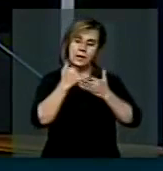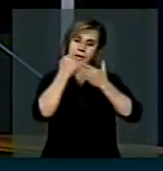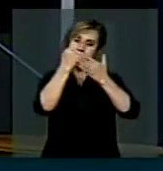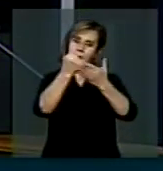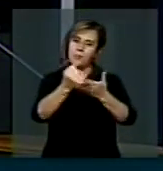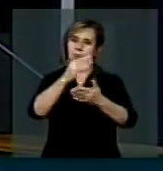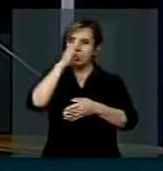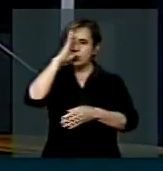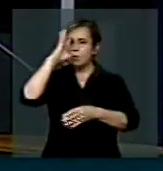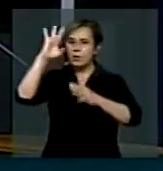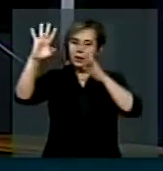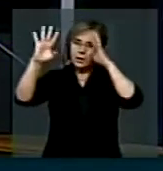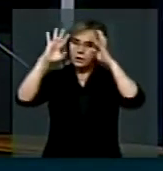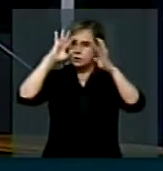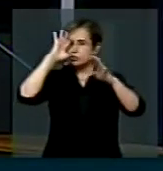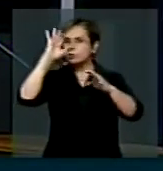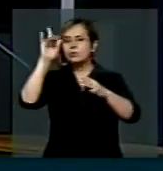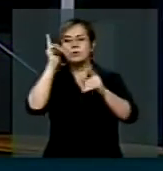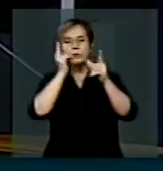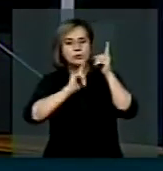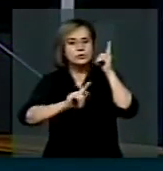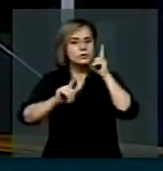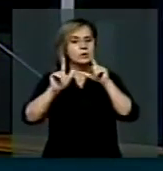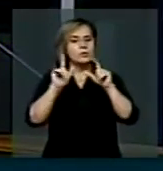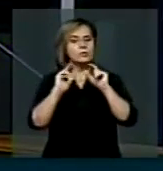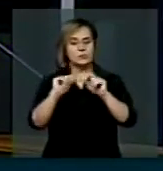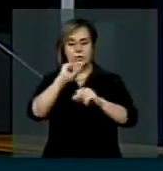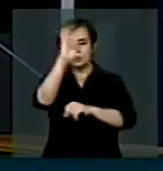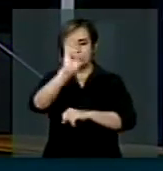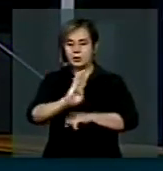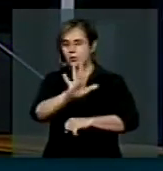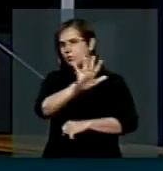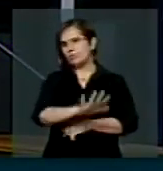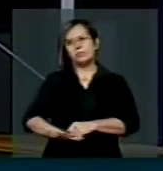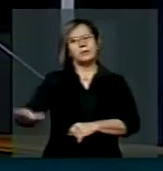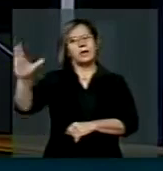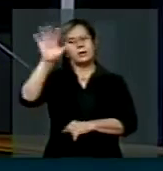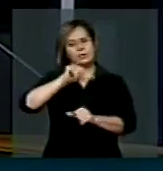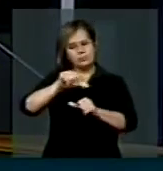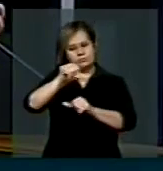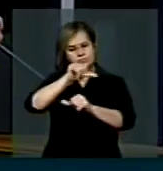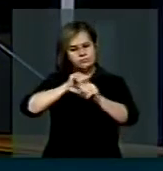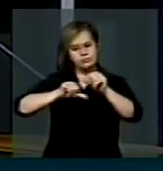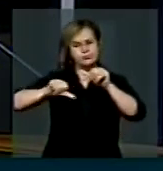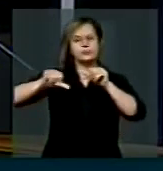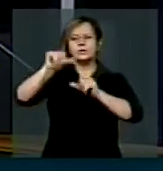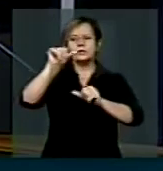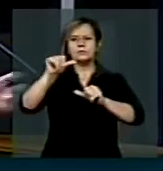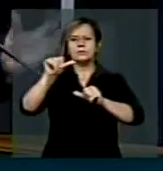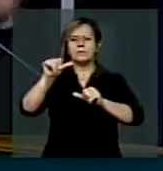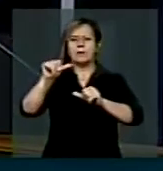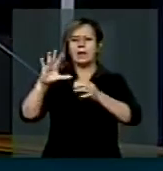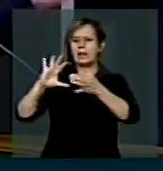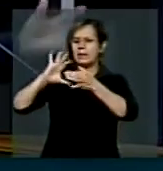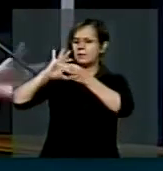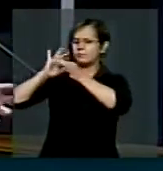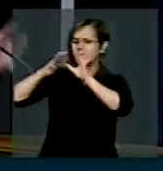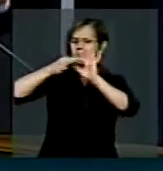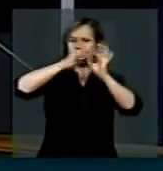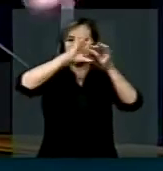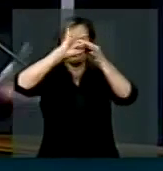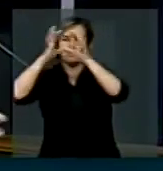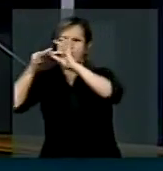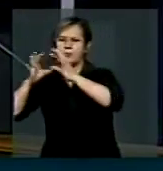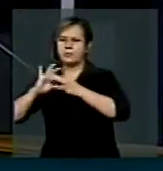sonho de transformarmos este Brasil todo numa grande antena interligada, interligando